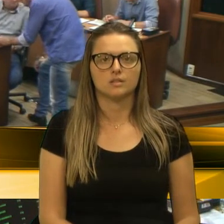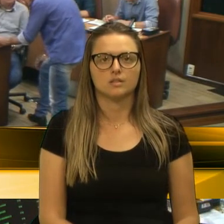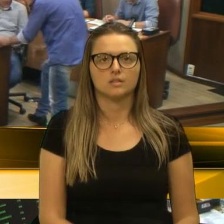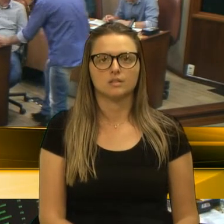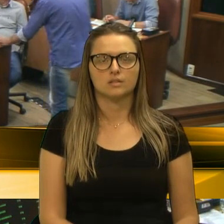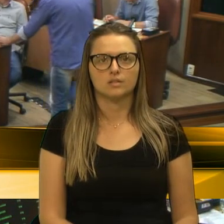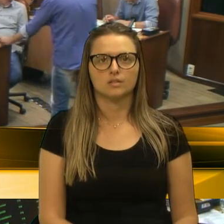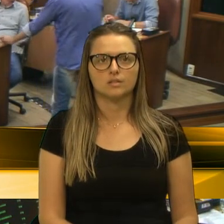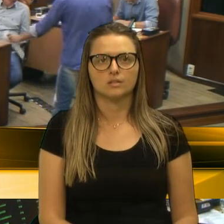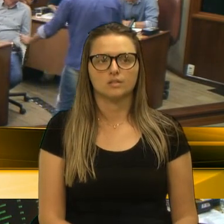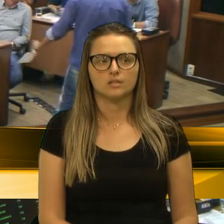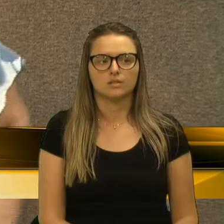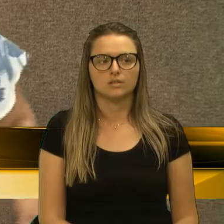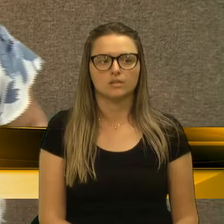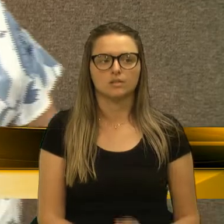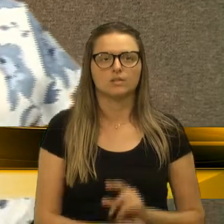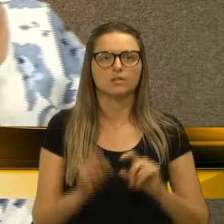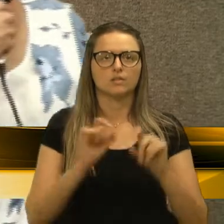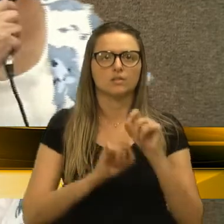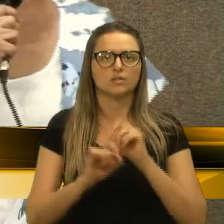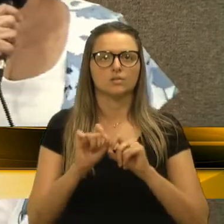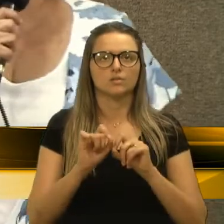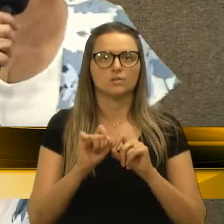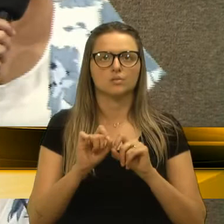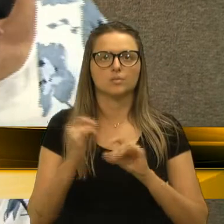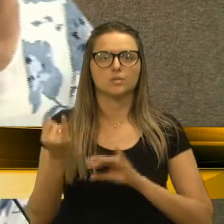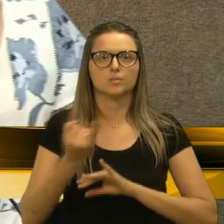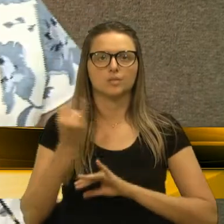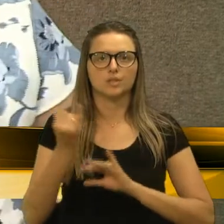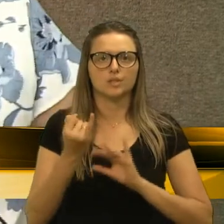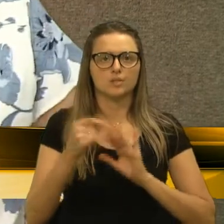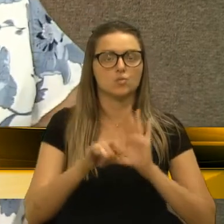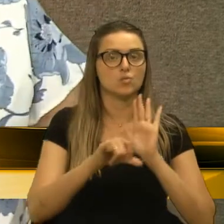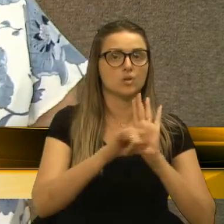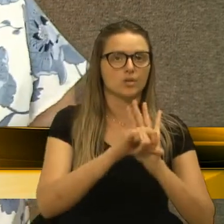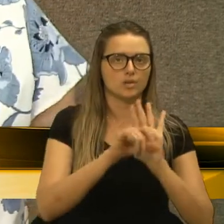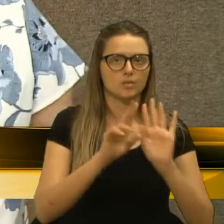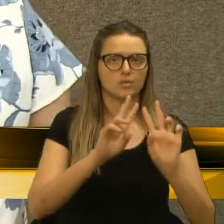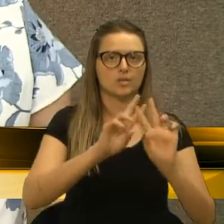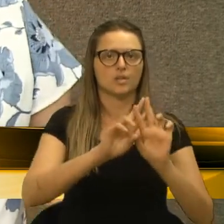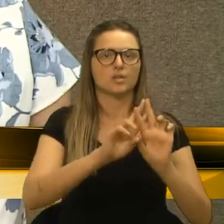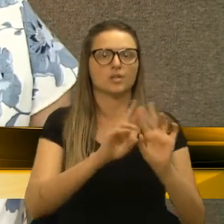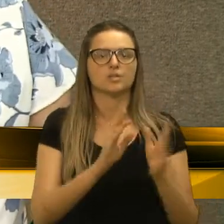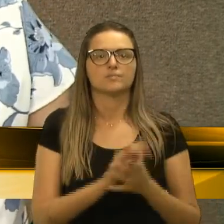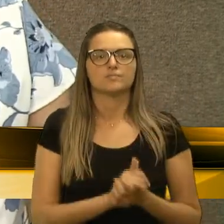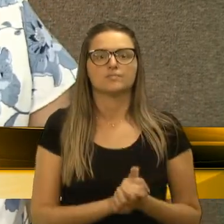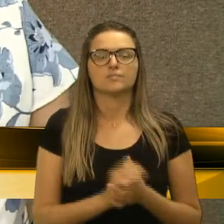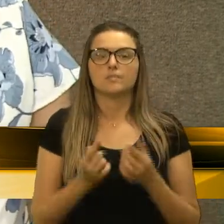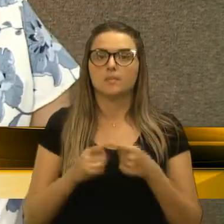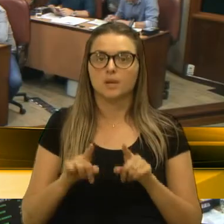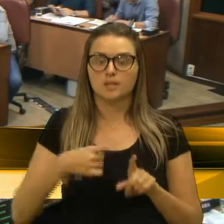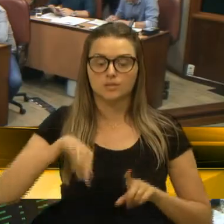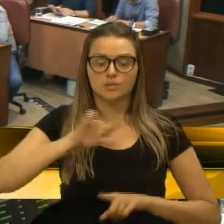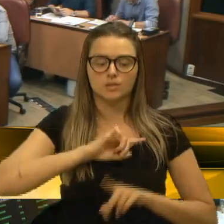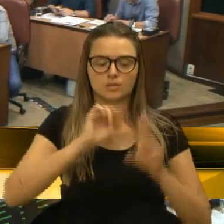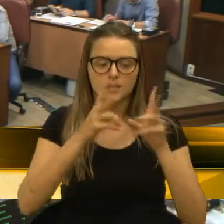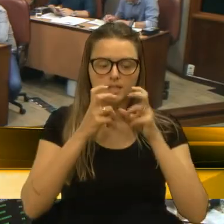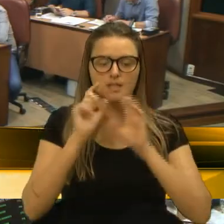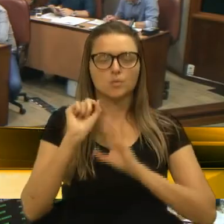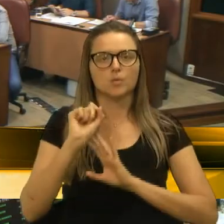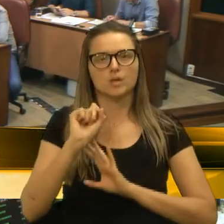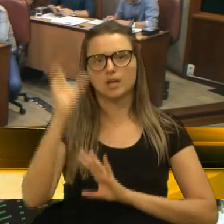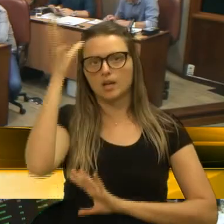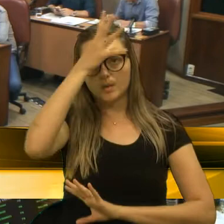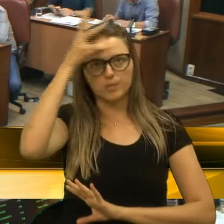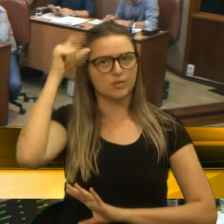prevista no Código Civil e no Código Penal, mas nós temos percebido que o poder público não